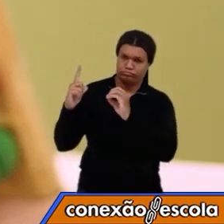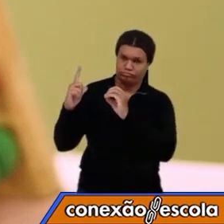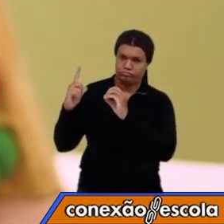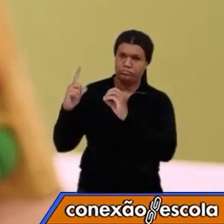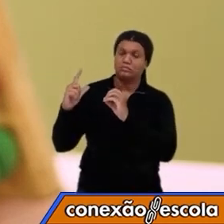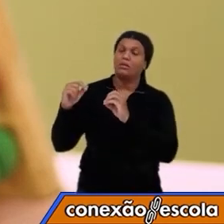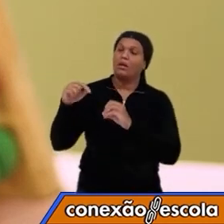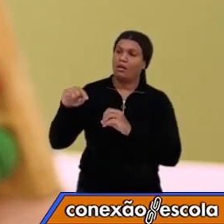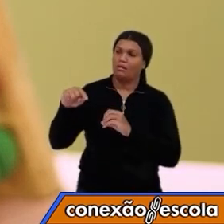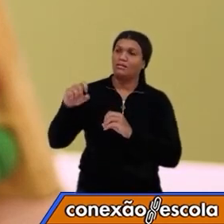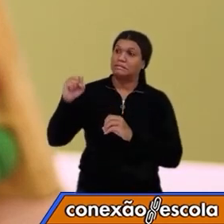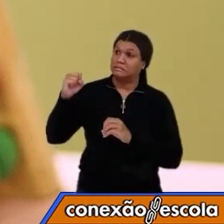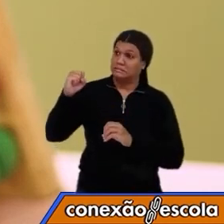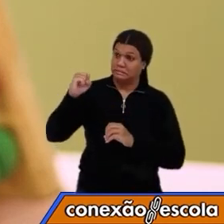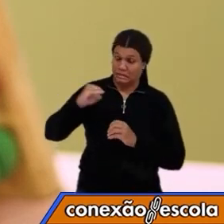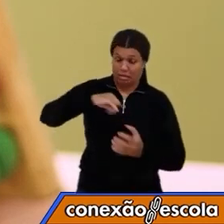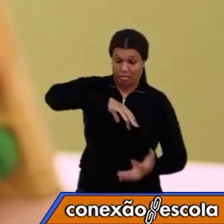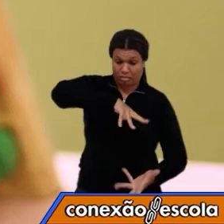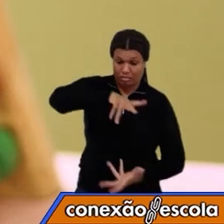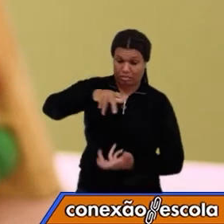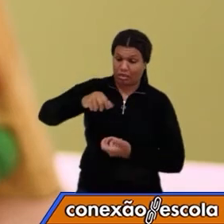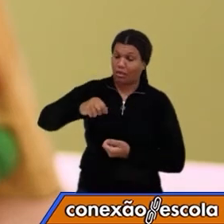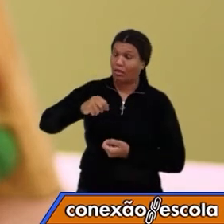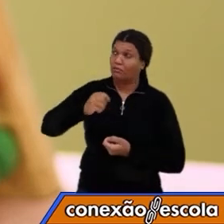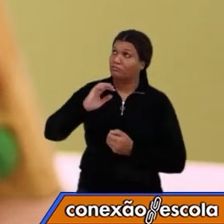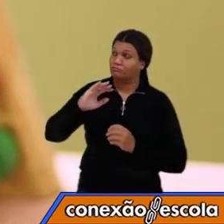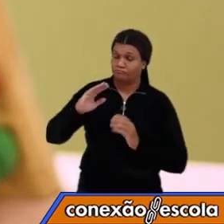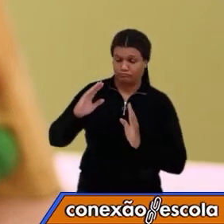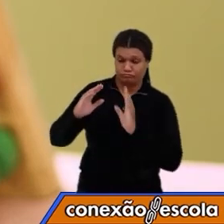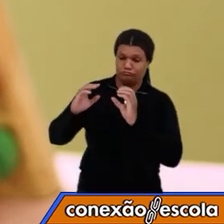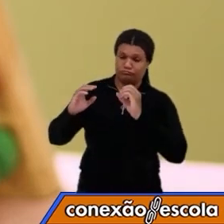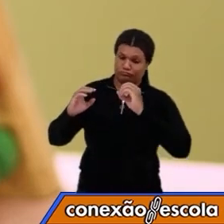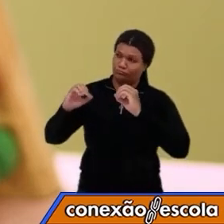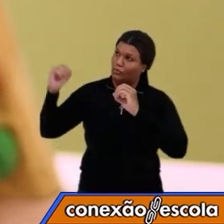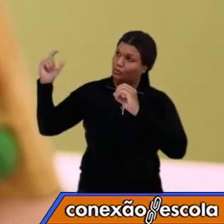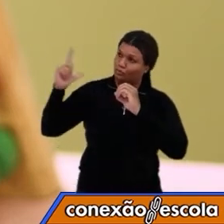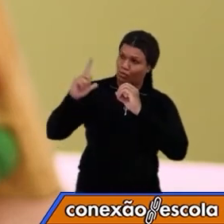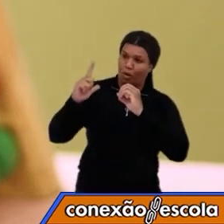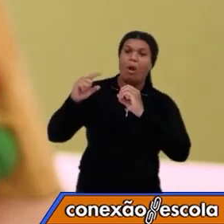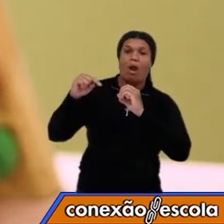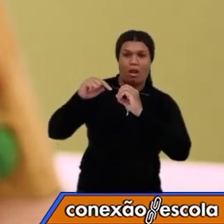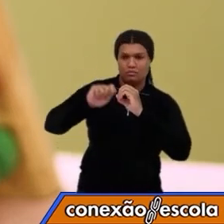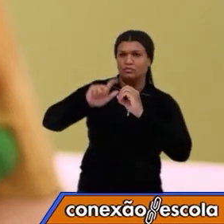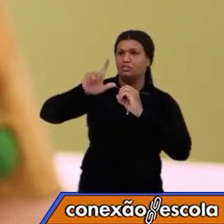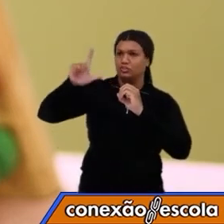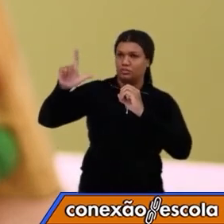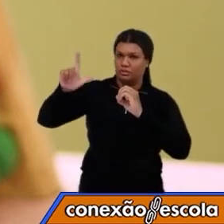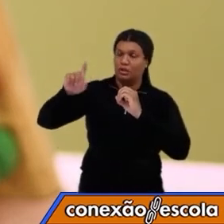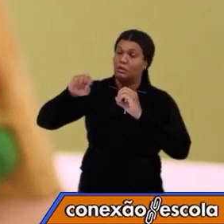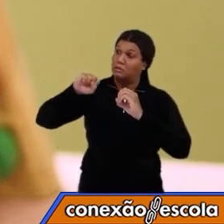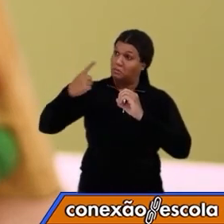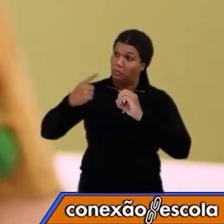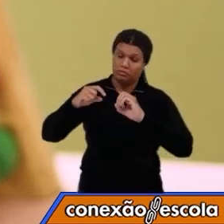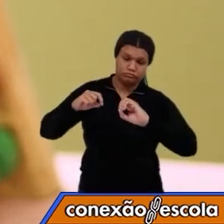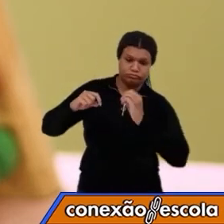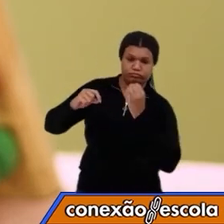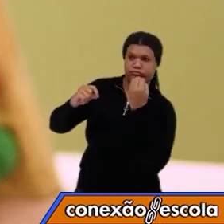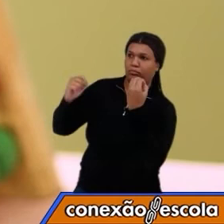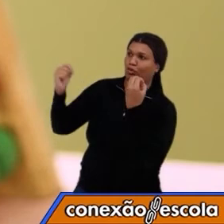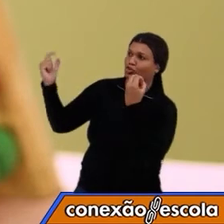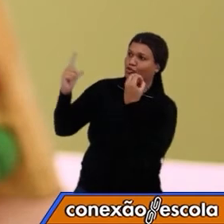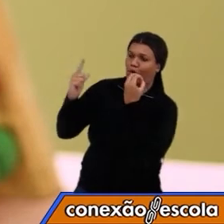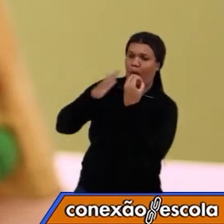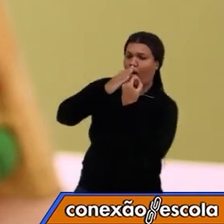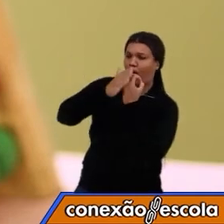é dia, consequentemente o outro lado estará em noite. Se não houvesse esse movimento, de um